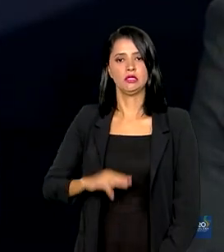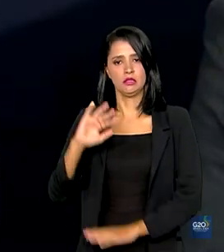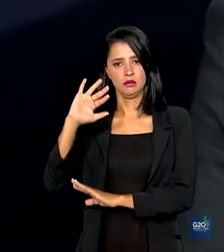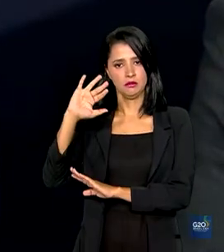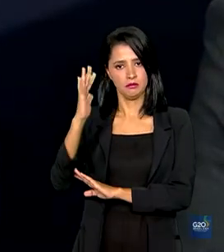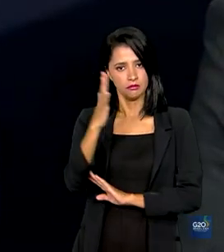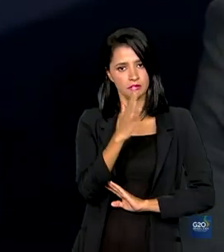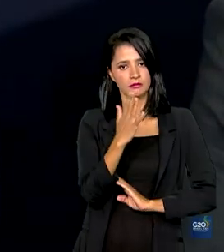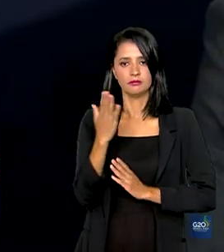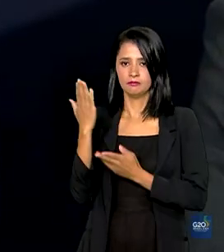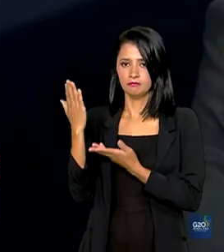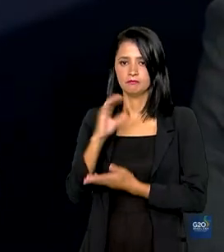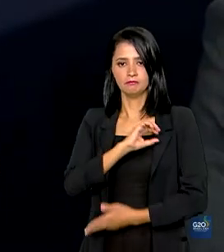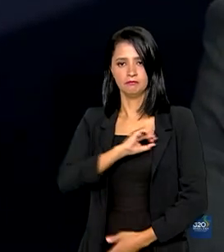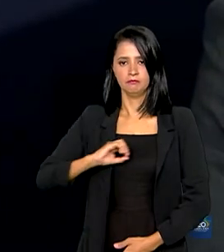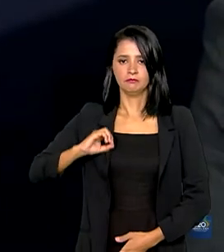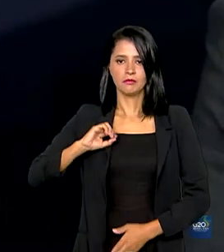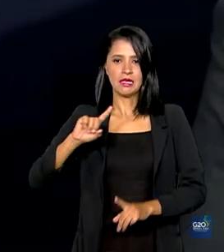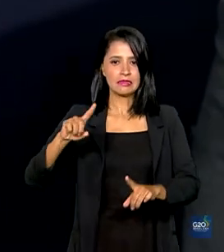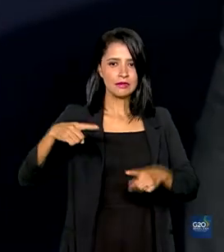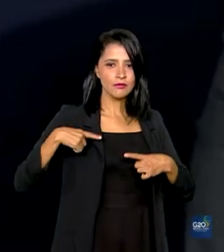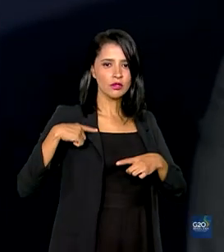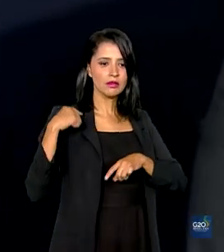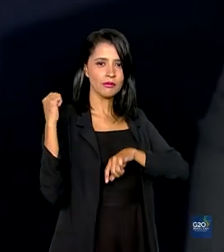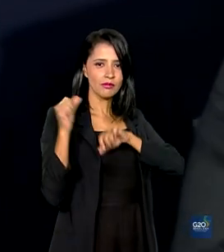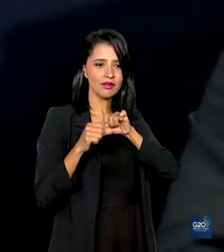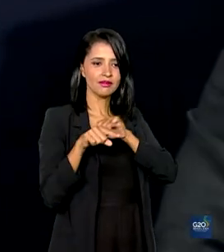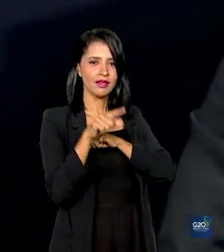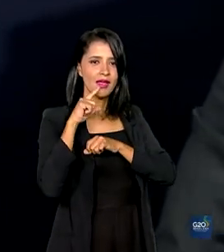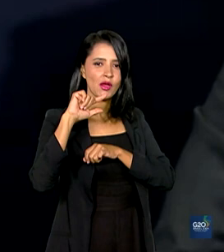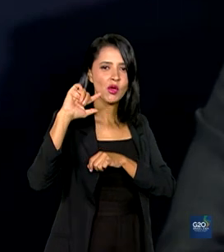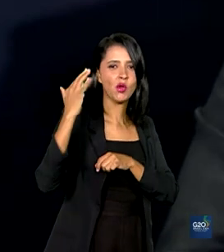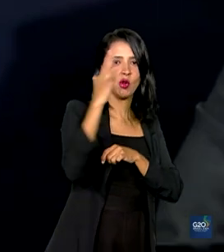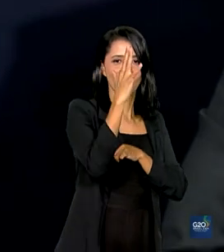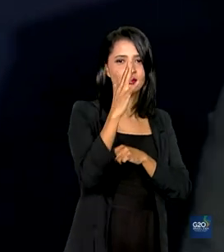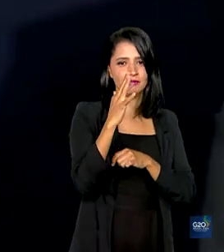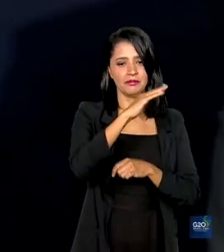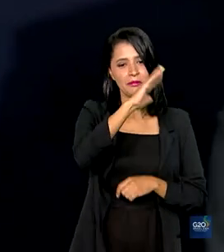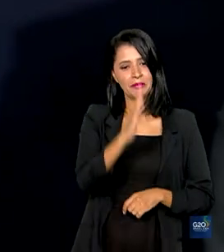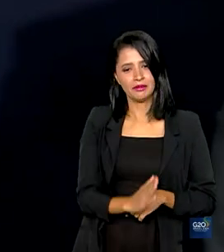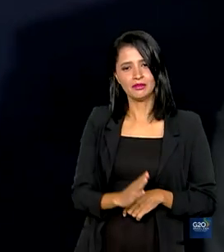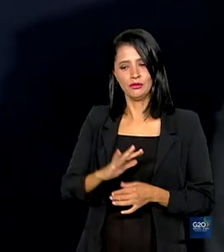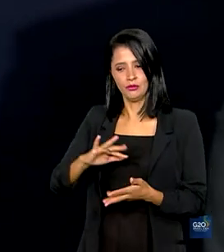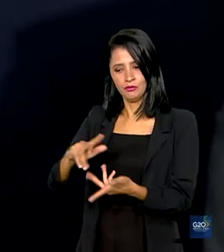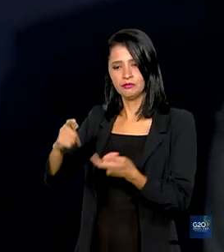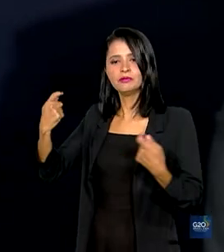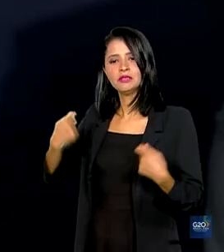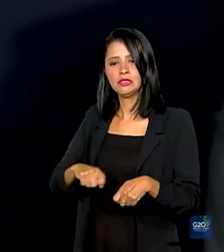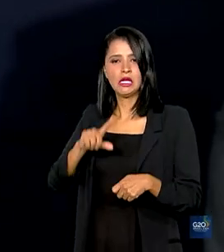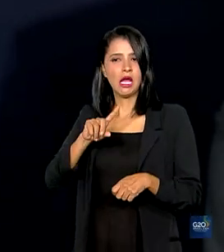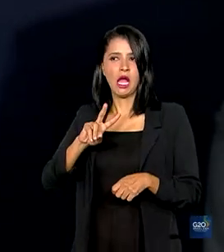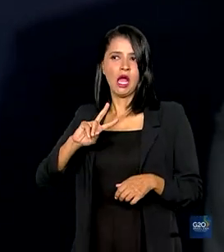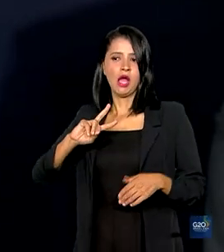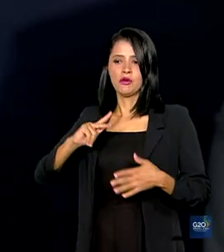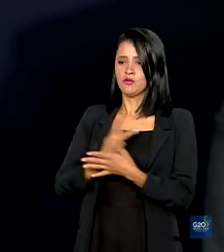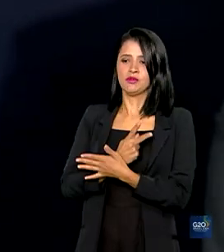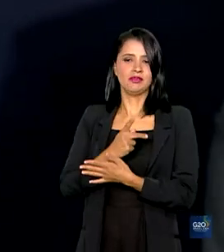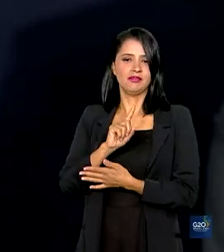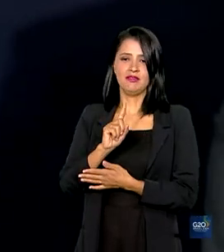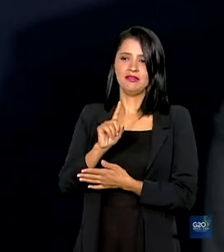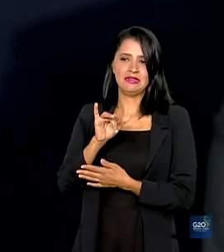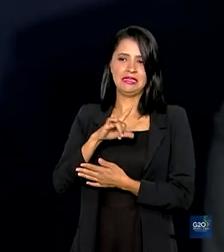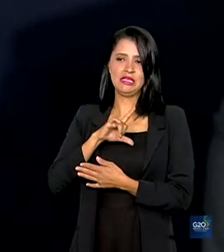desafio da transformação ecológica que o Brasil e o mundo precisam não acontecerá se